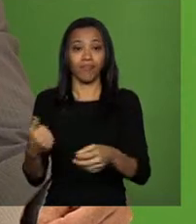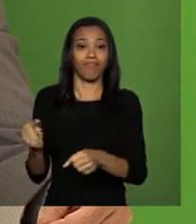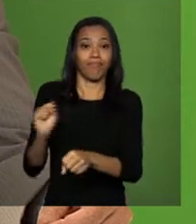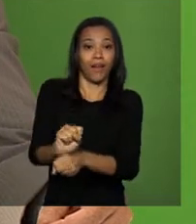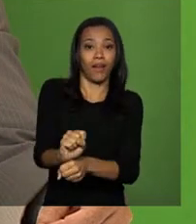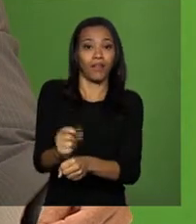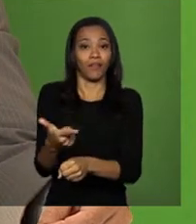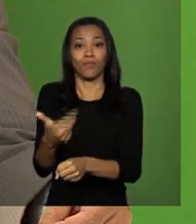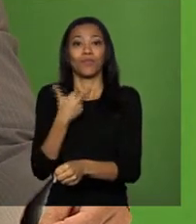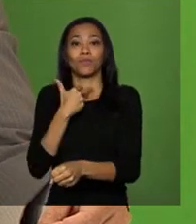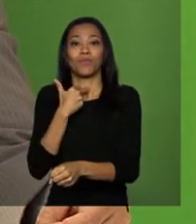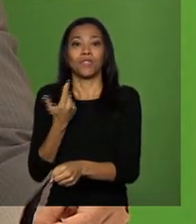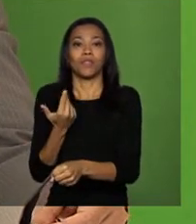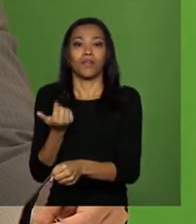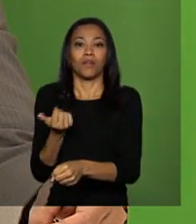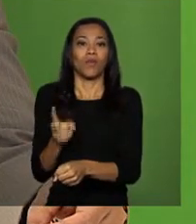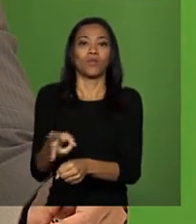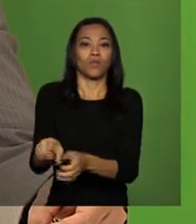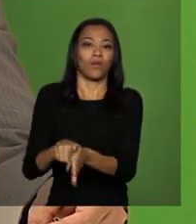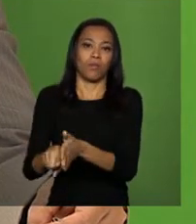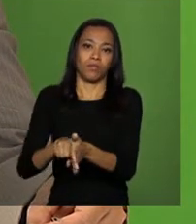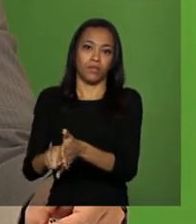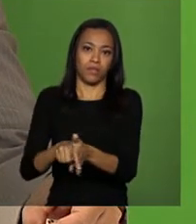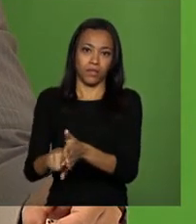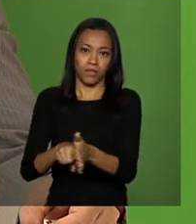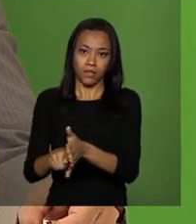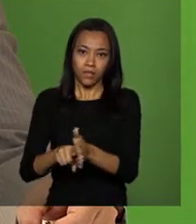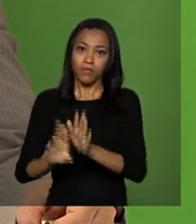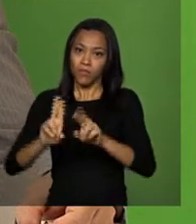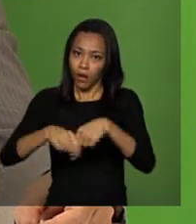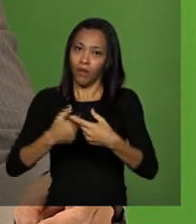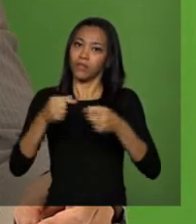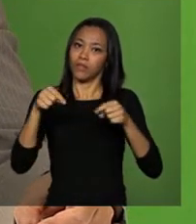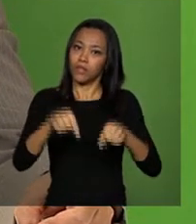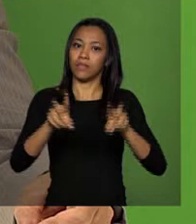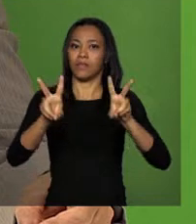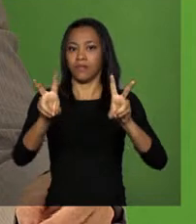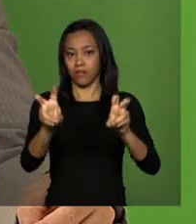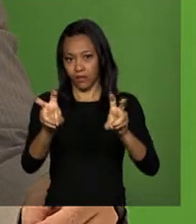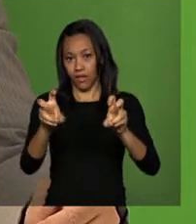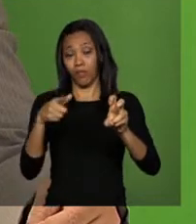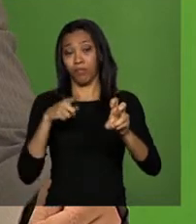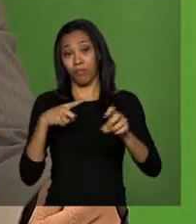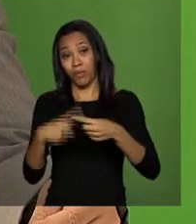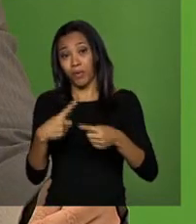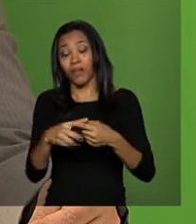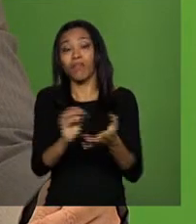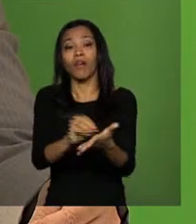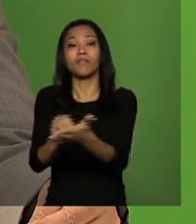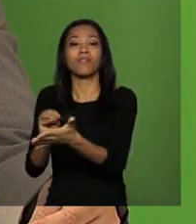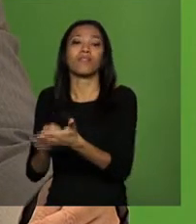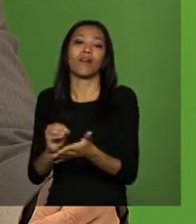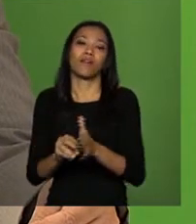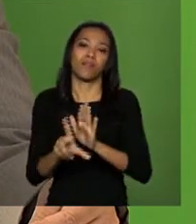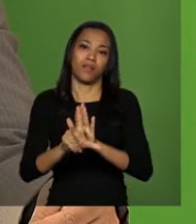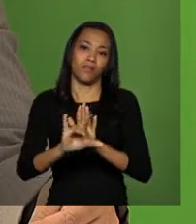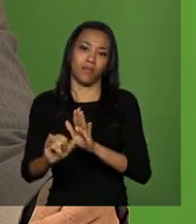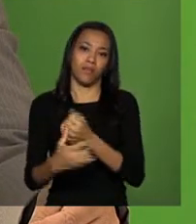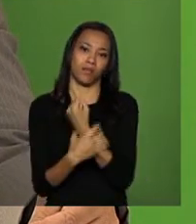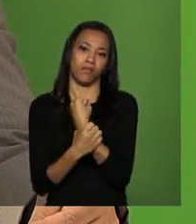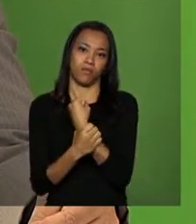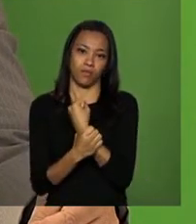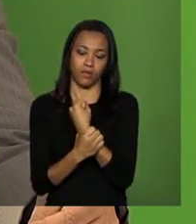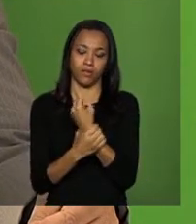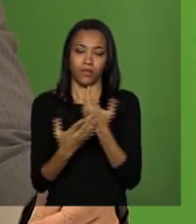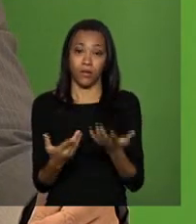envolvendo essa área, porque a segurança jurídica era muito precária. Então, a nova